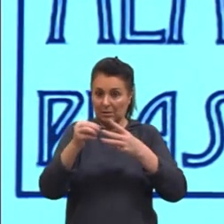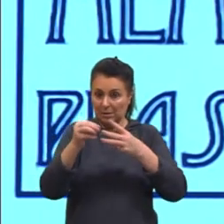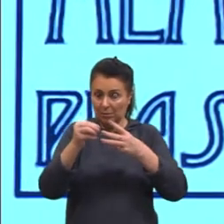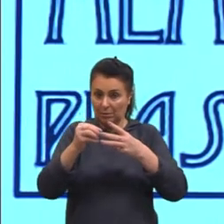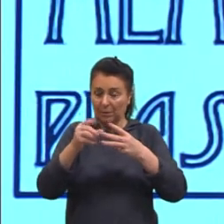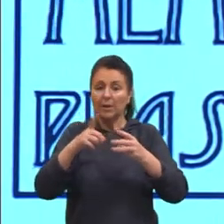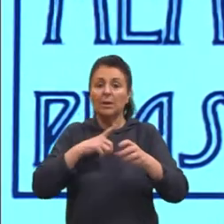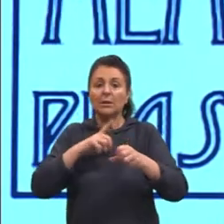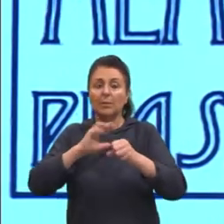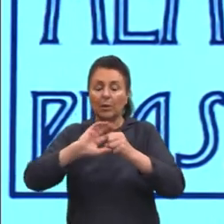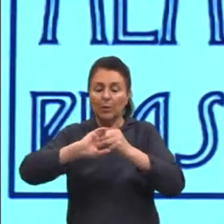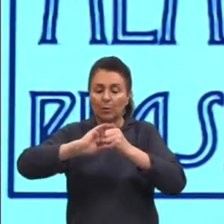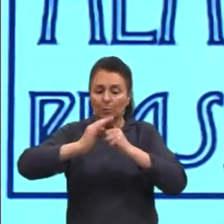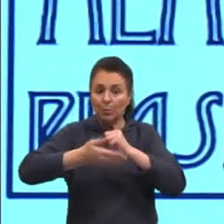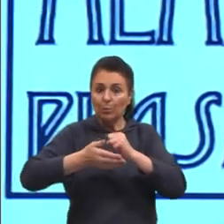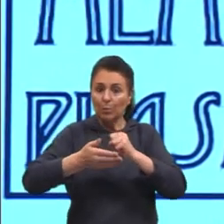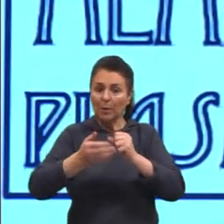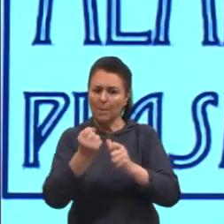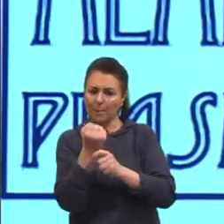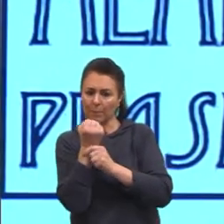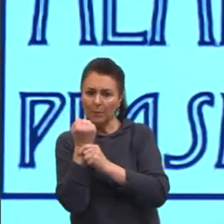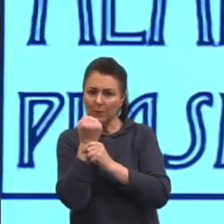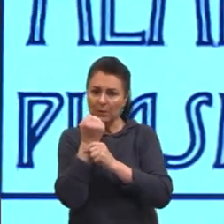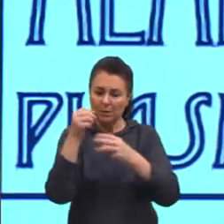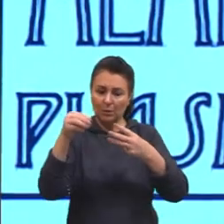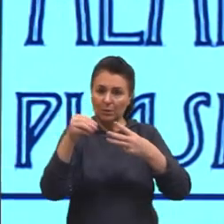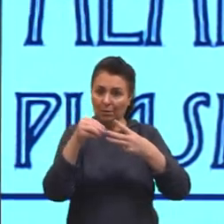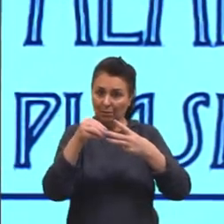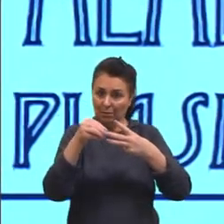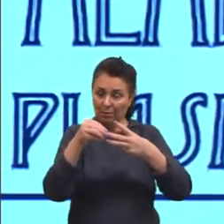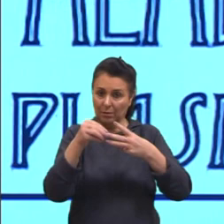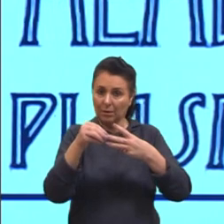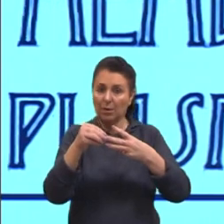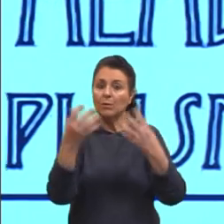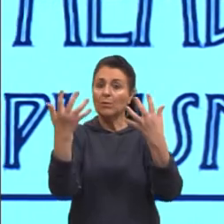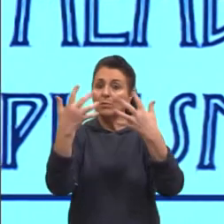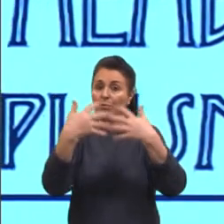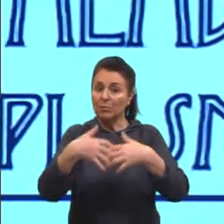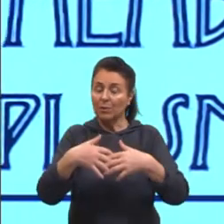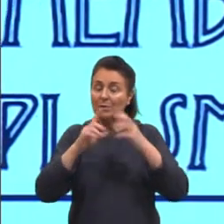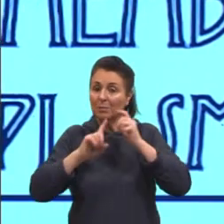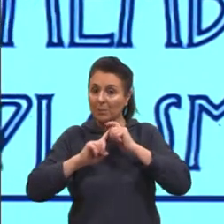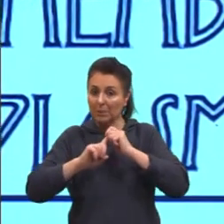proteção e formato para a célula. Então, essas são as funções principais.